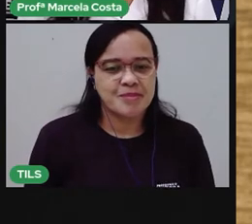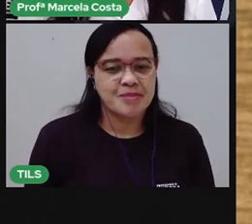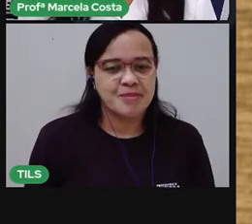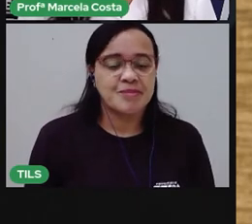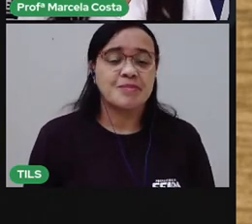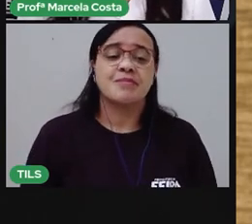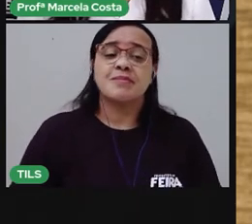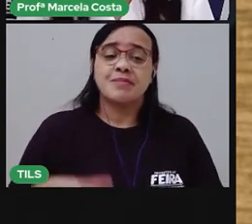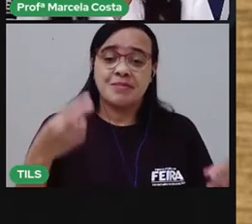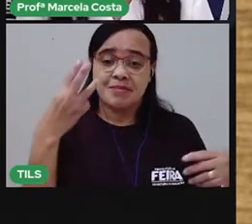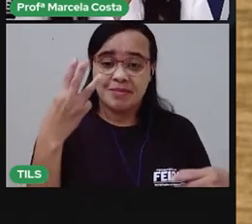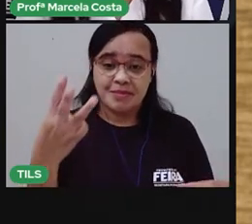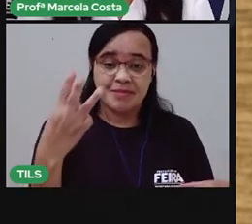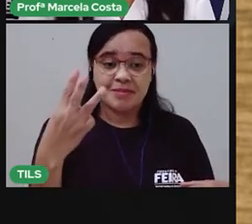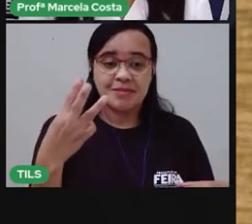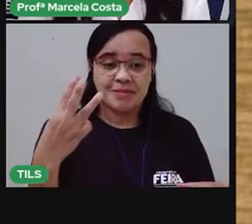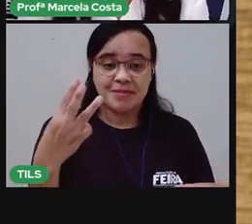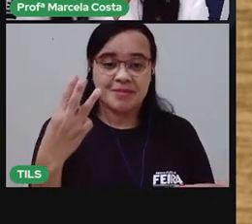Três.